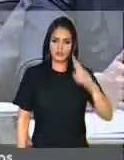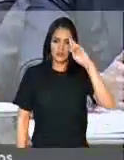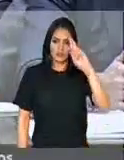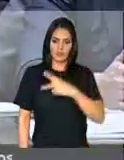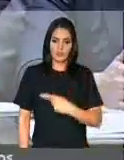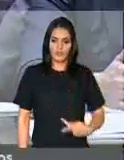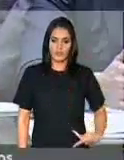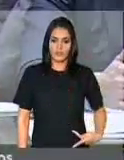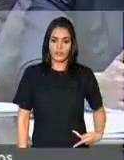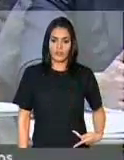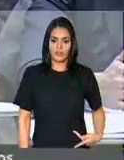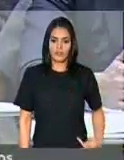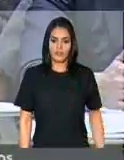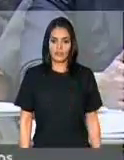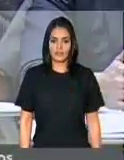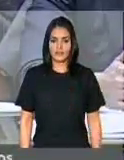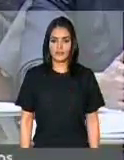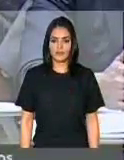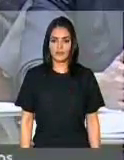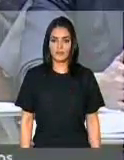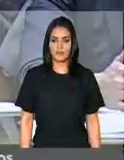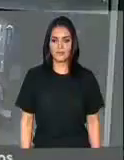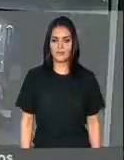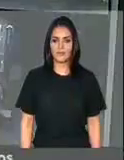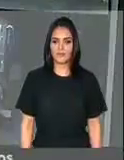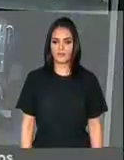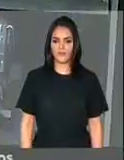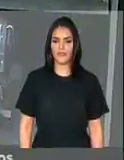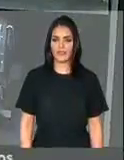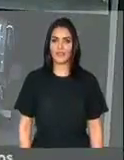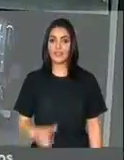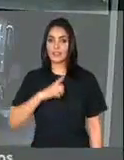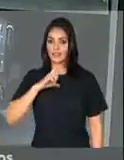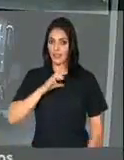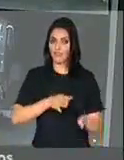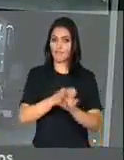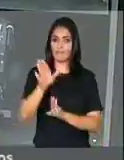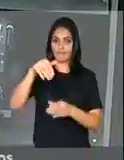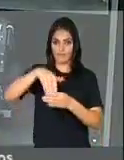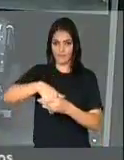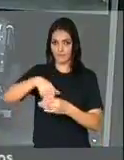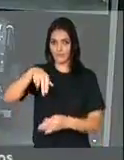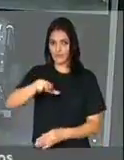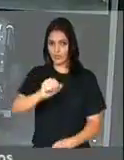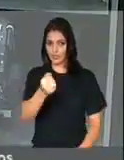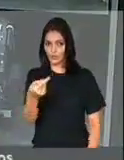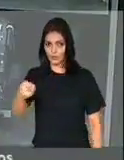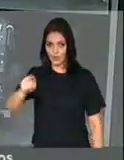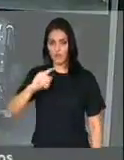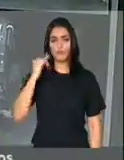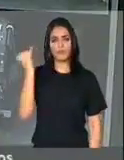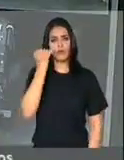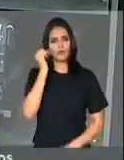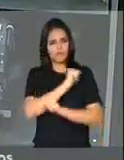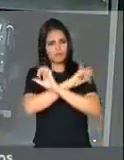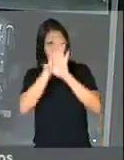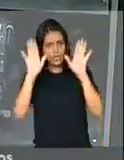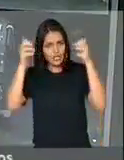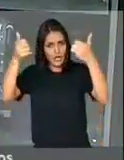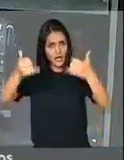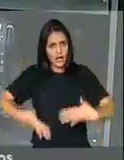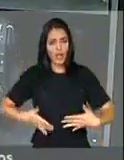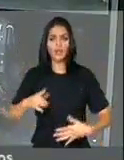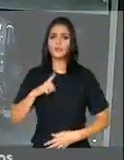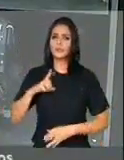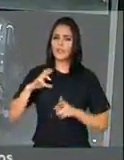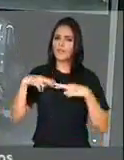O é que tem maioria oposição diminuída? Nós estamos encaminhando voto não e é muito importante deixar bem claro, nós